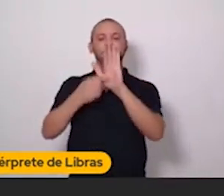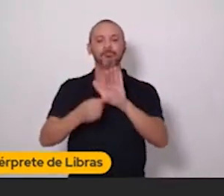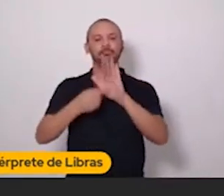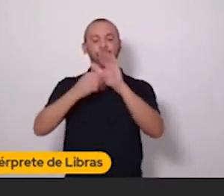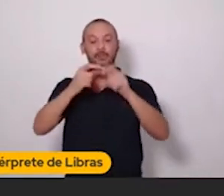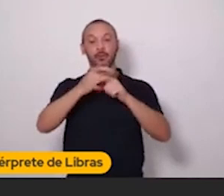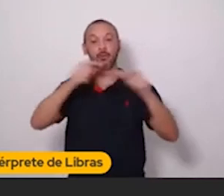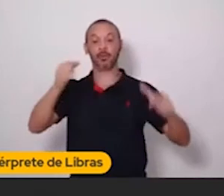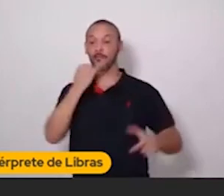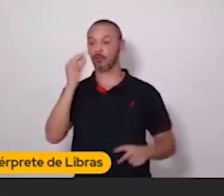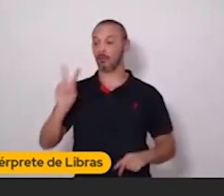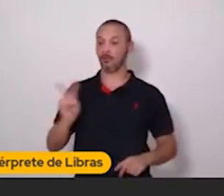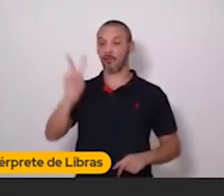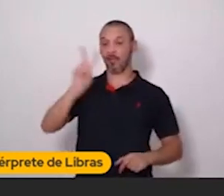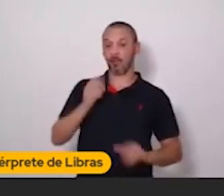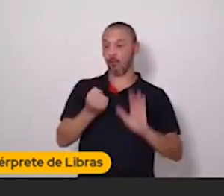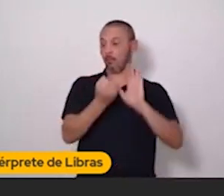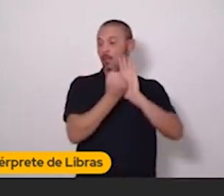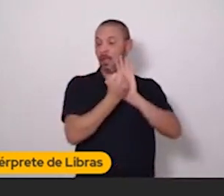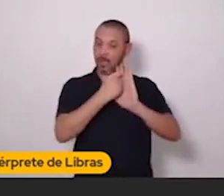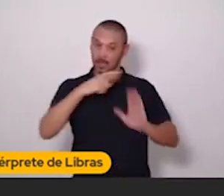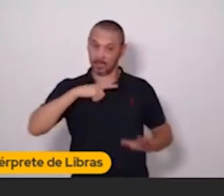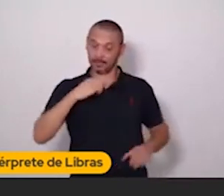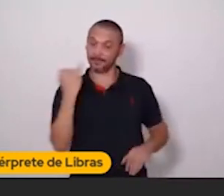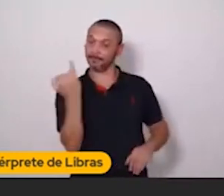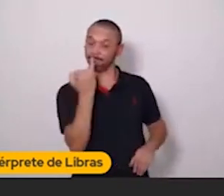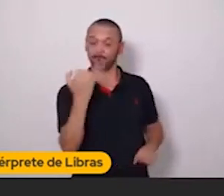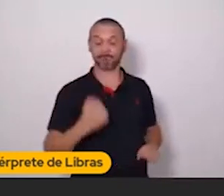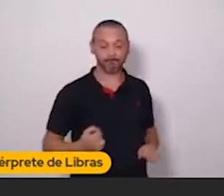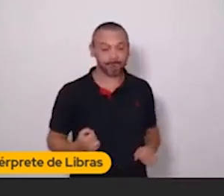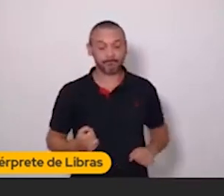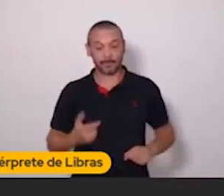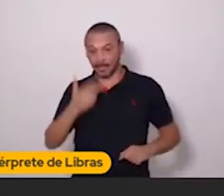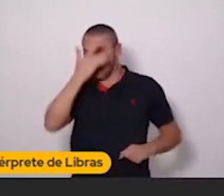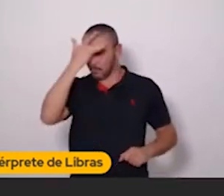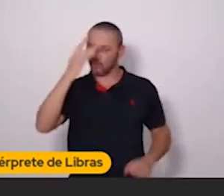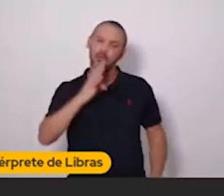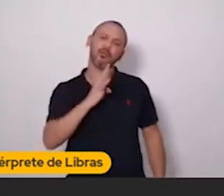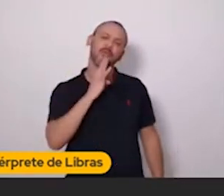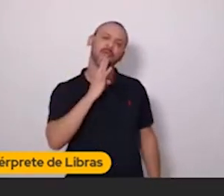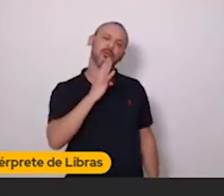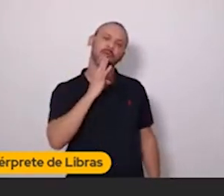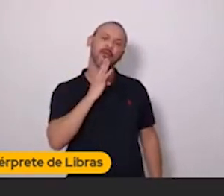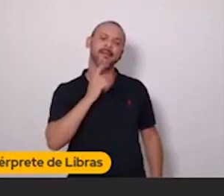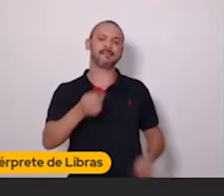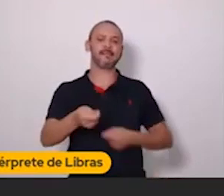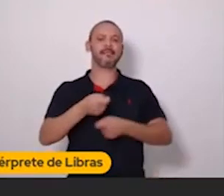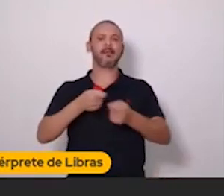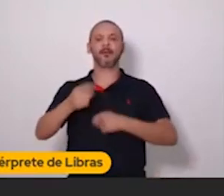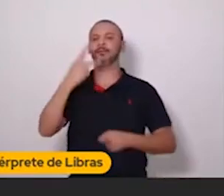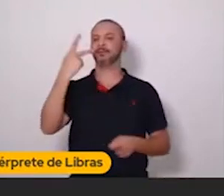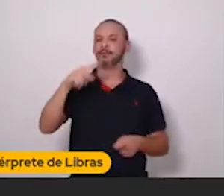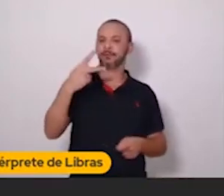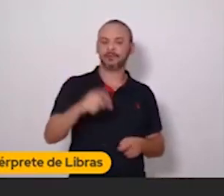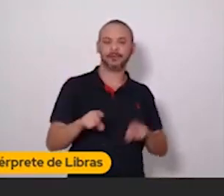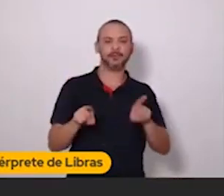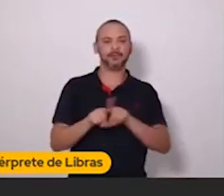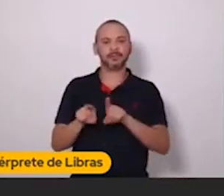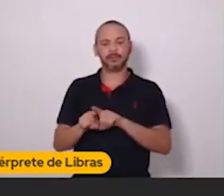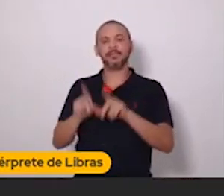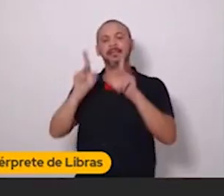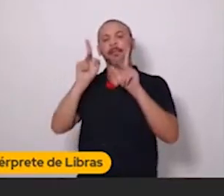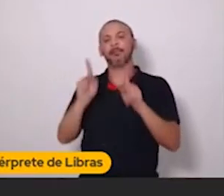valor para a sua marca no geral. Vai fazer com que as pessoas tenham mais conhecimento sobre a sua marca. Vai fazer com que as pessoas